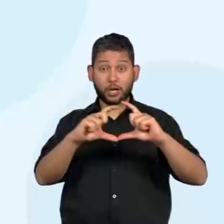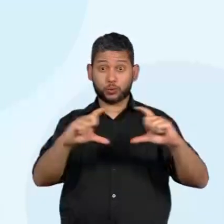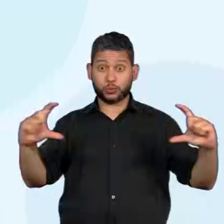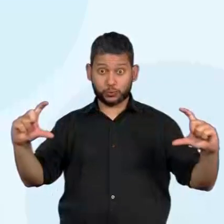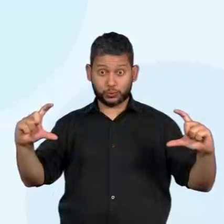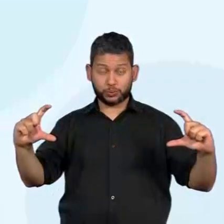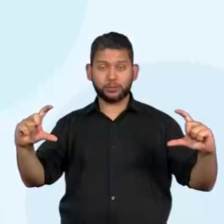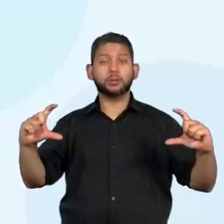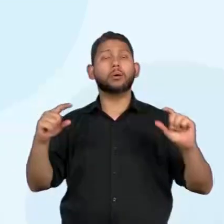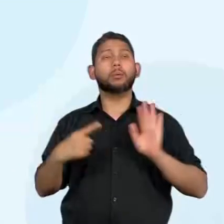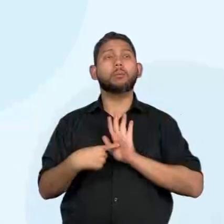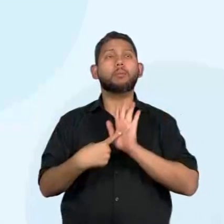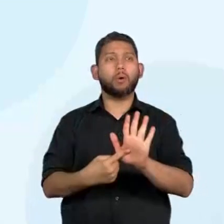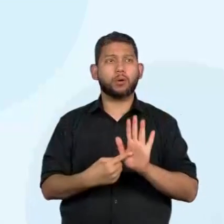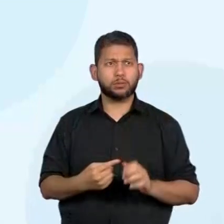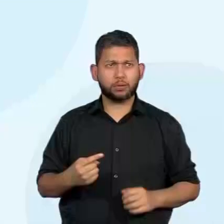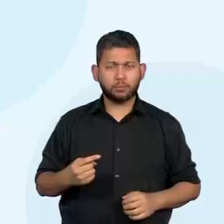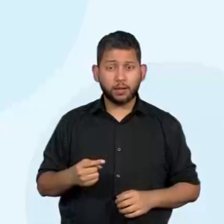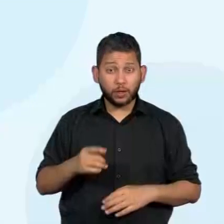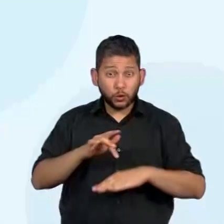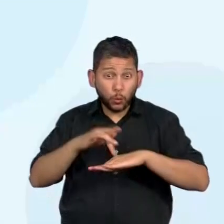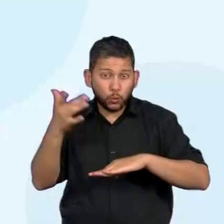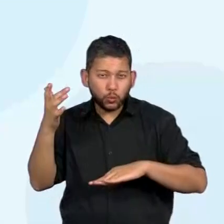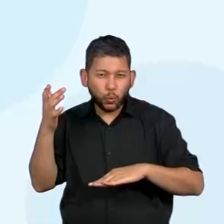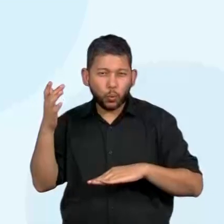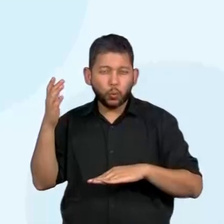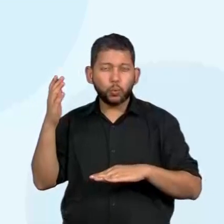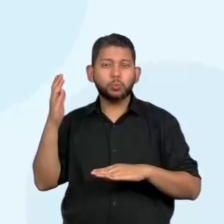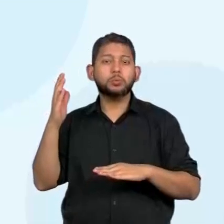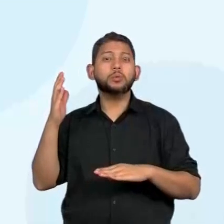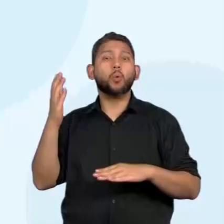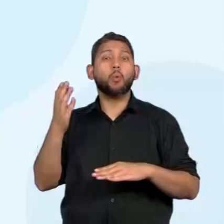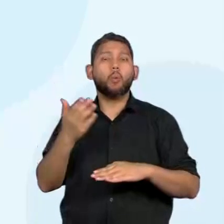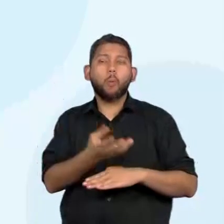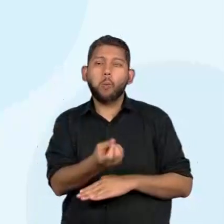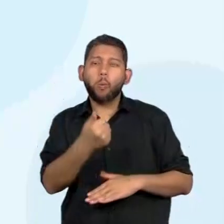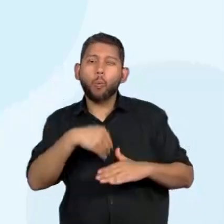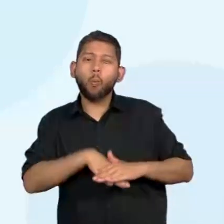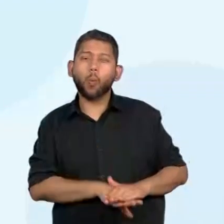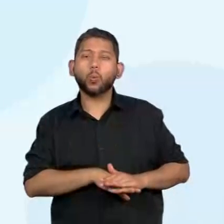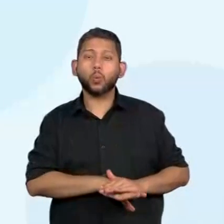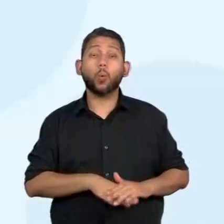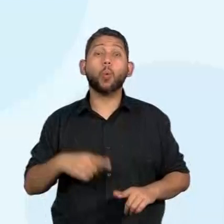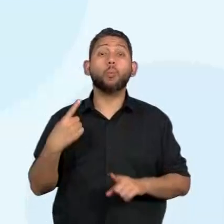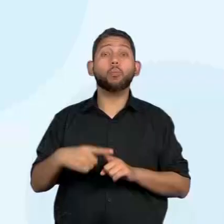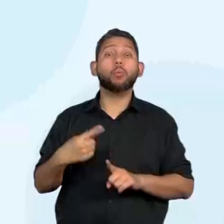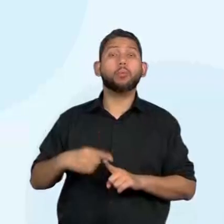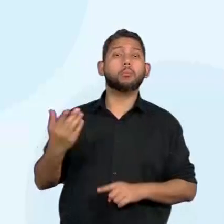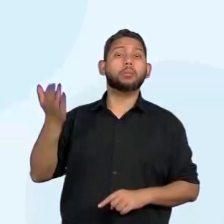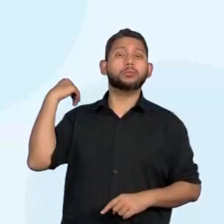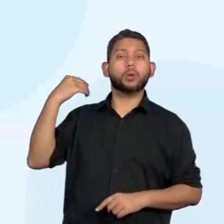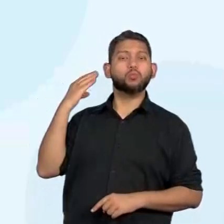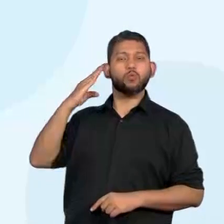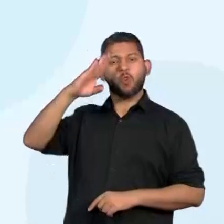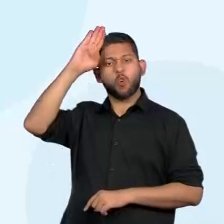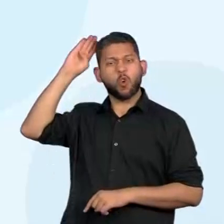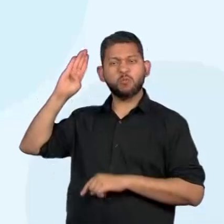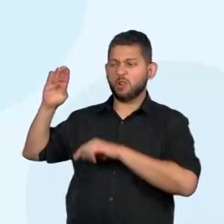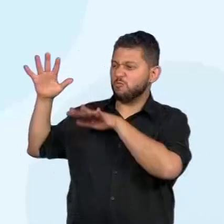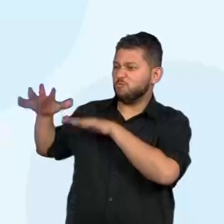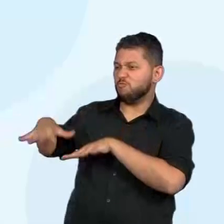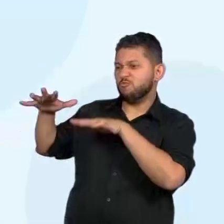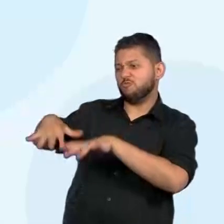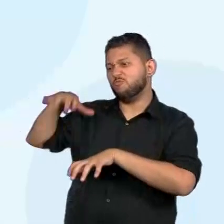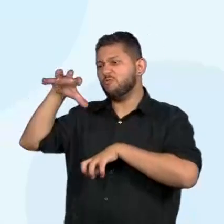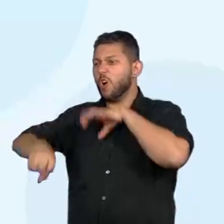escondido quando bárbaros invadiram o Império Romano. Então, no título já vemos aí que foram